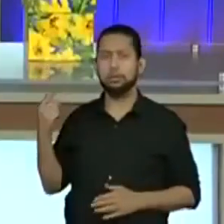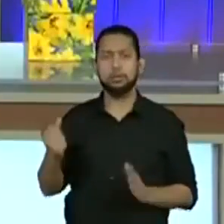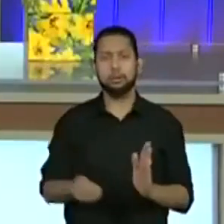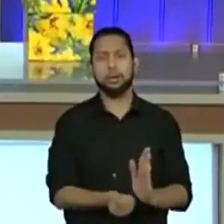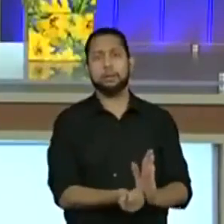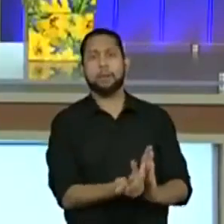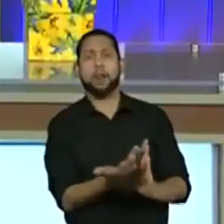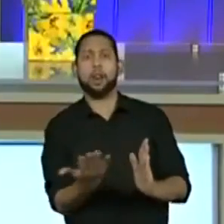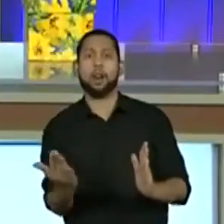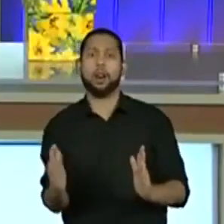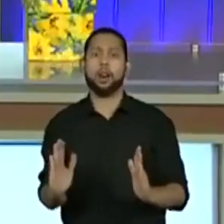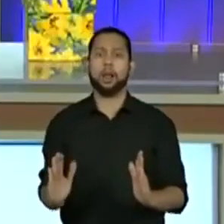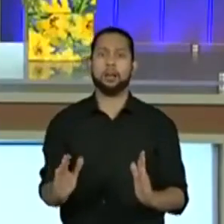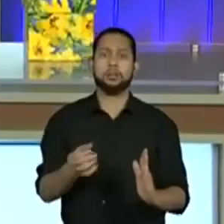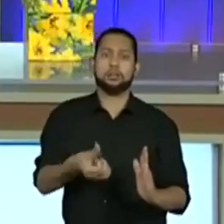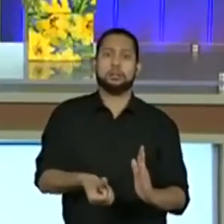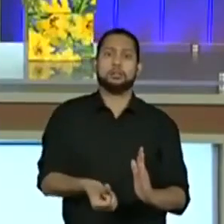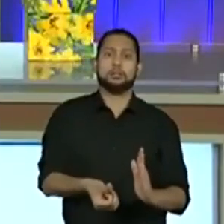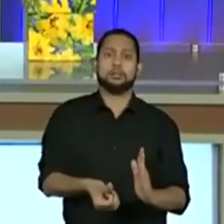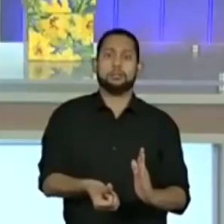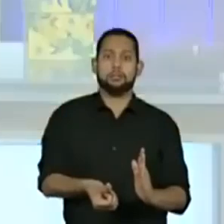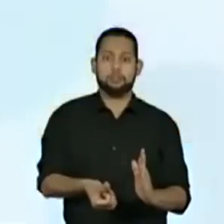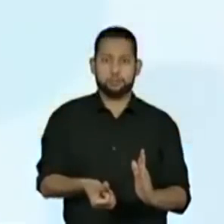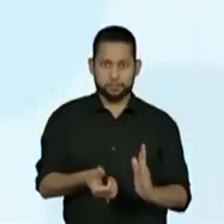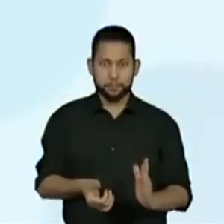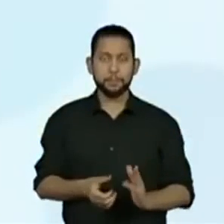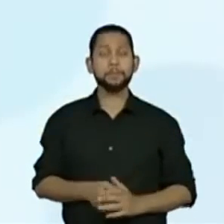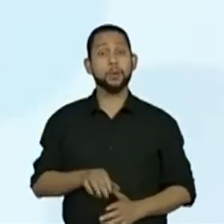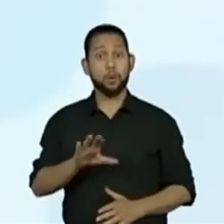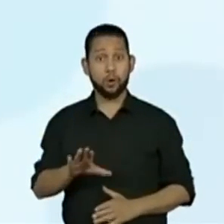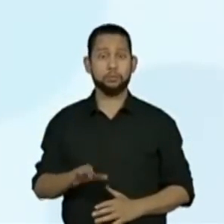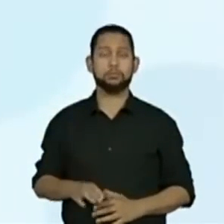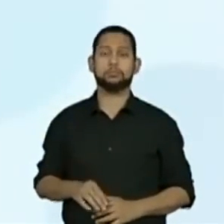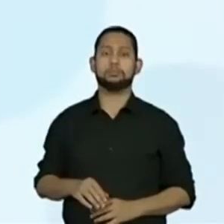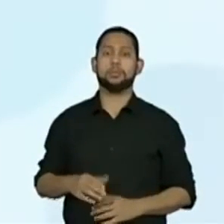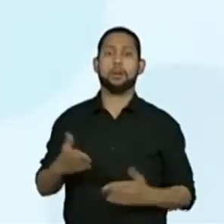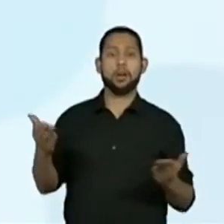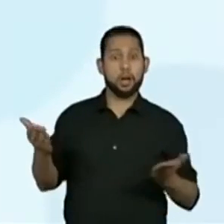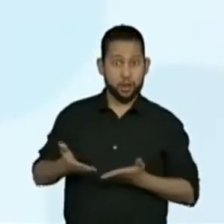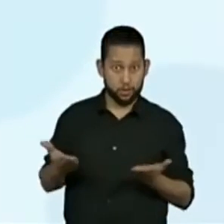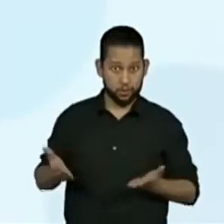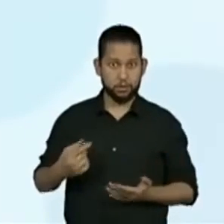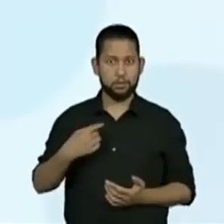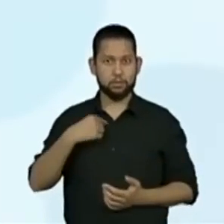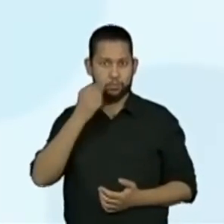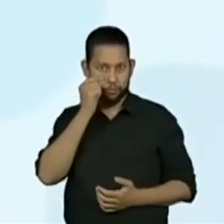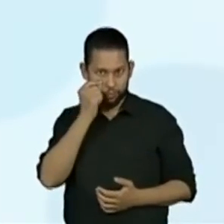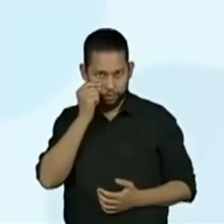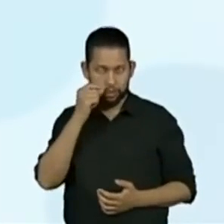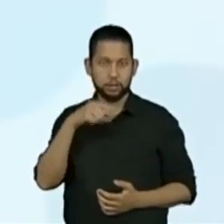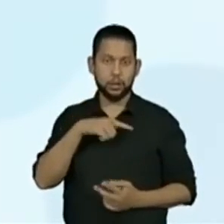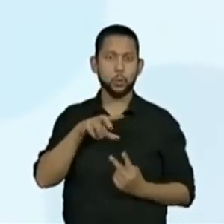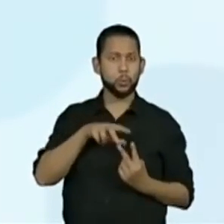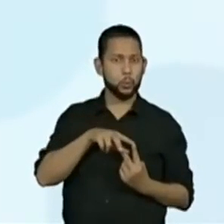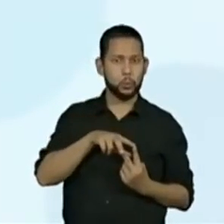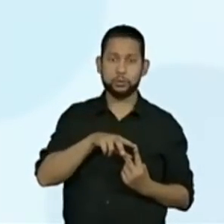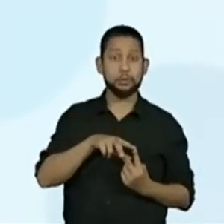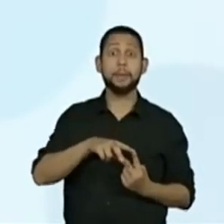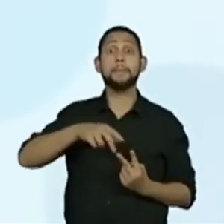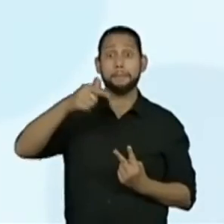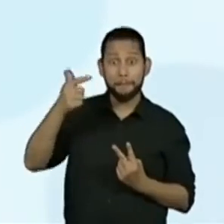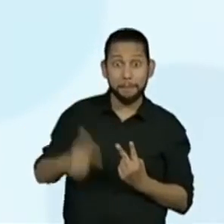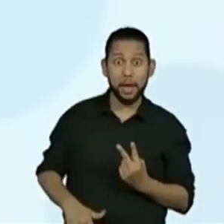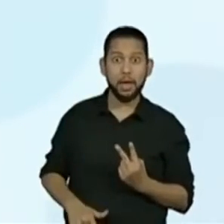nossa situação problema. Se ao invés de duas chaves, a professora Aline possuir seis